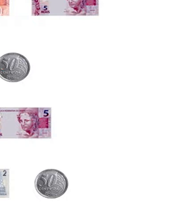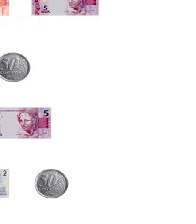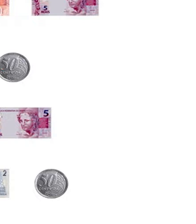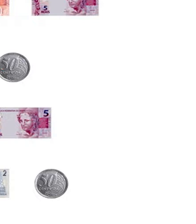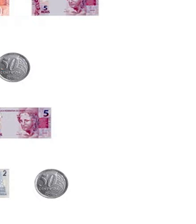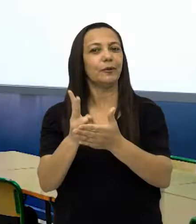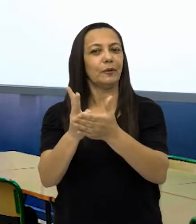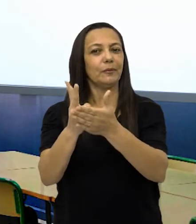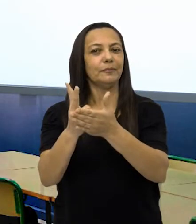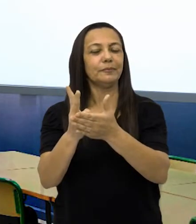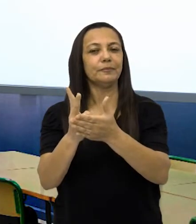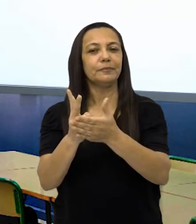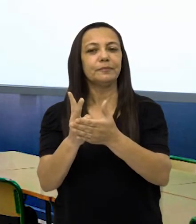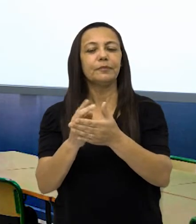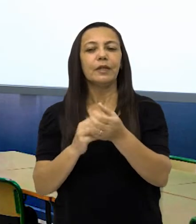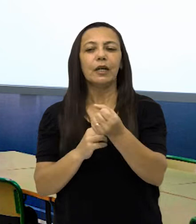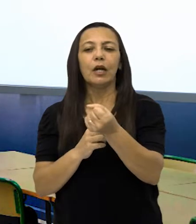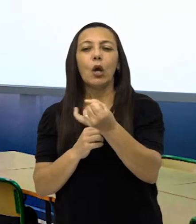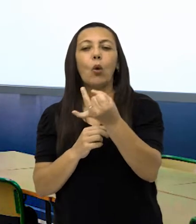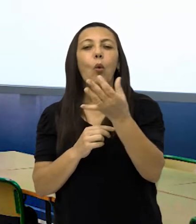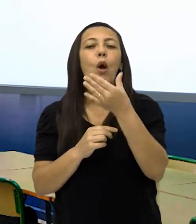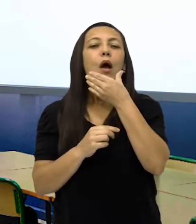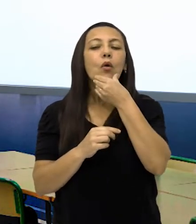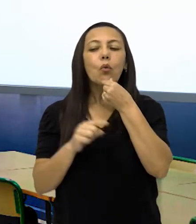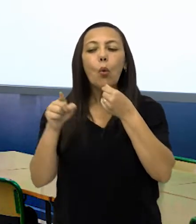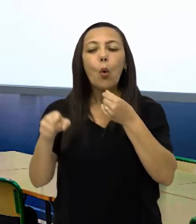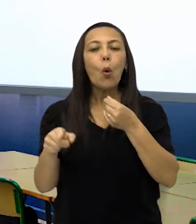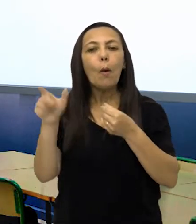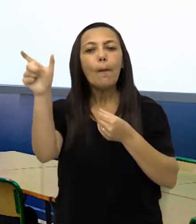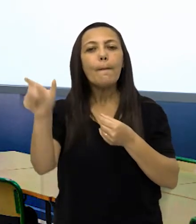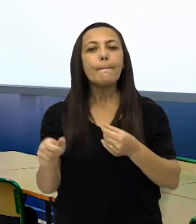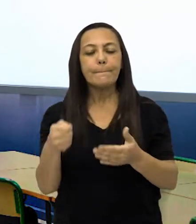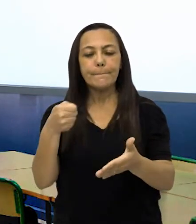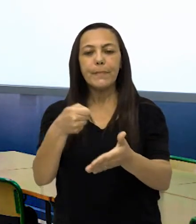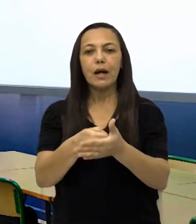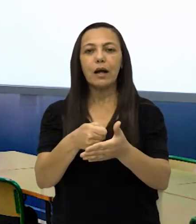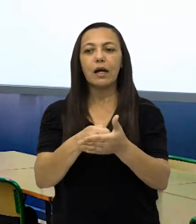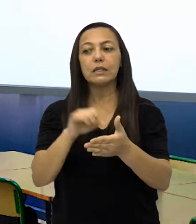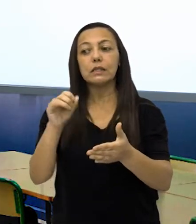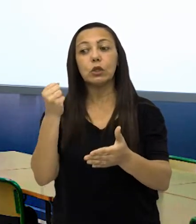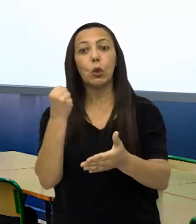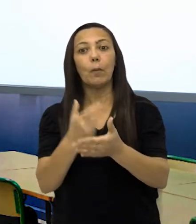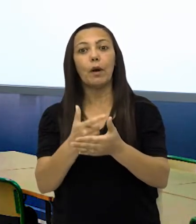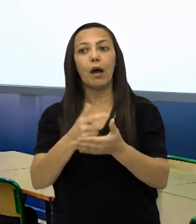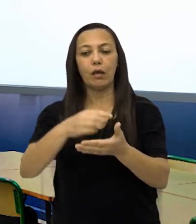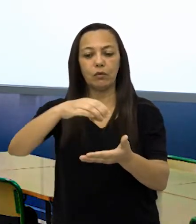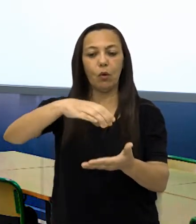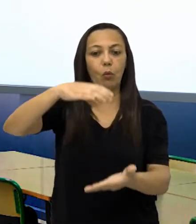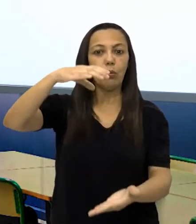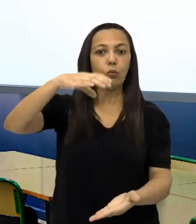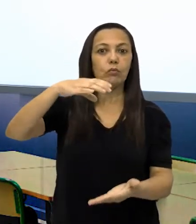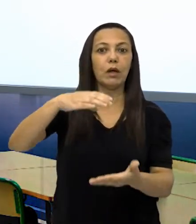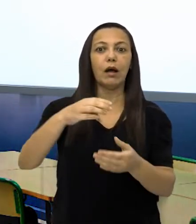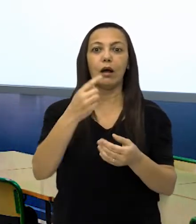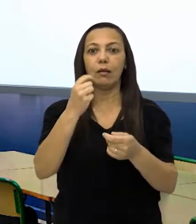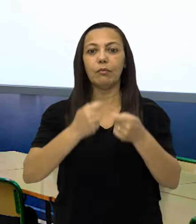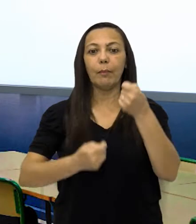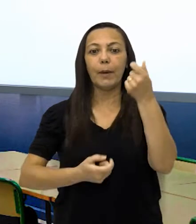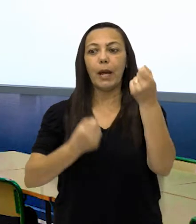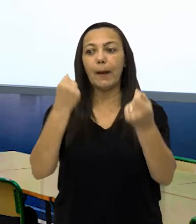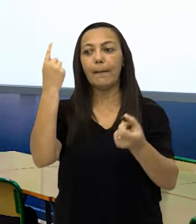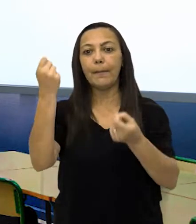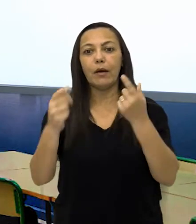continuar. Quanto o Leonardo pagaria se comprasse um saco de pipoca e um picolé?